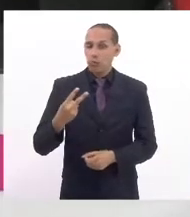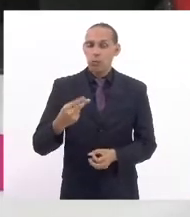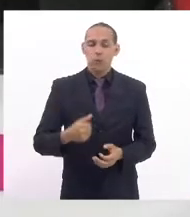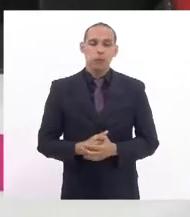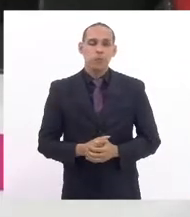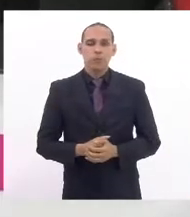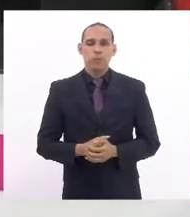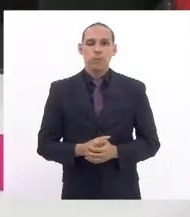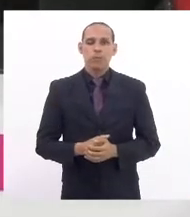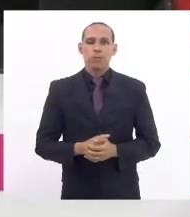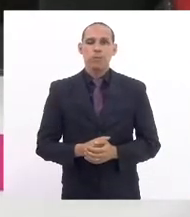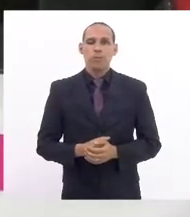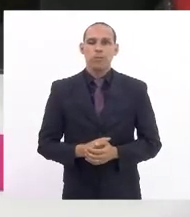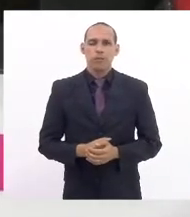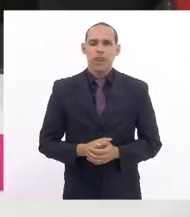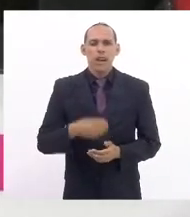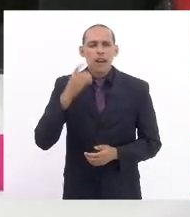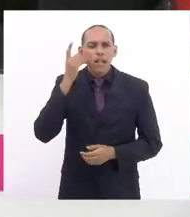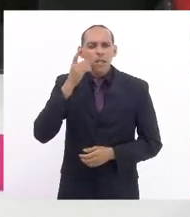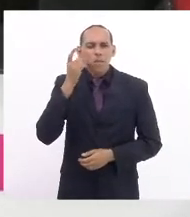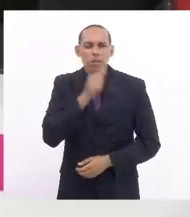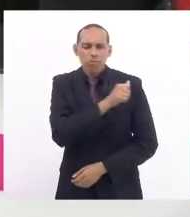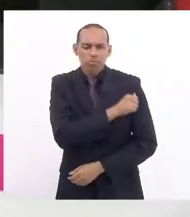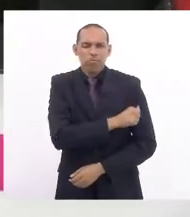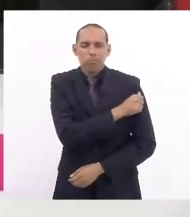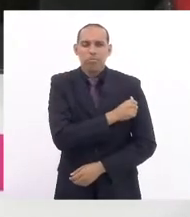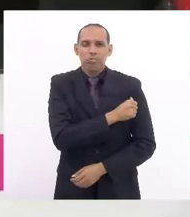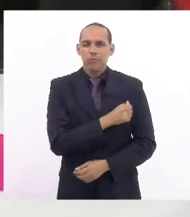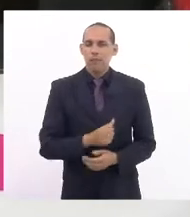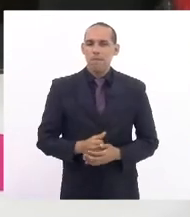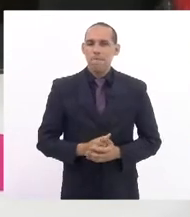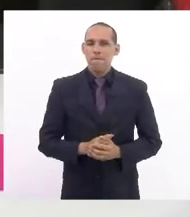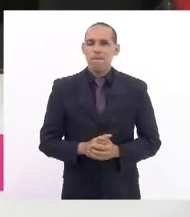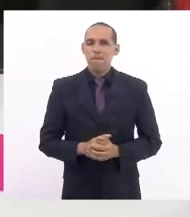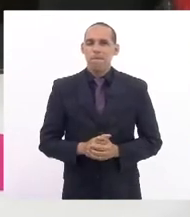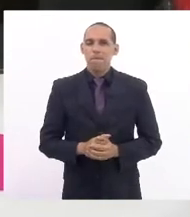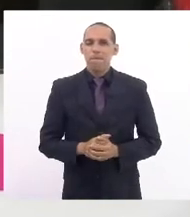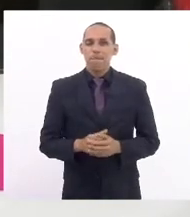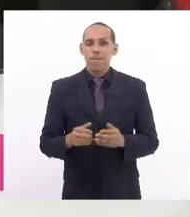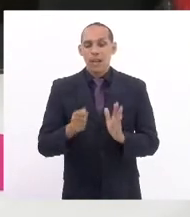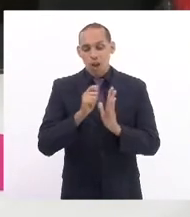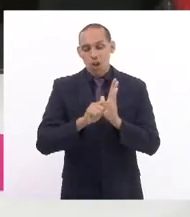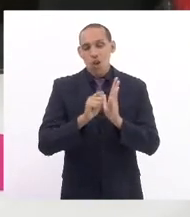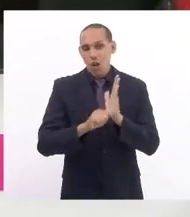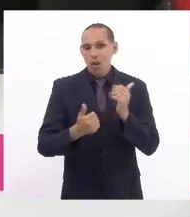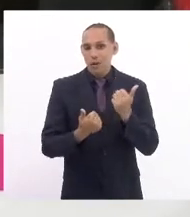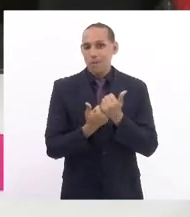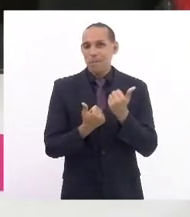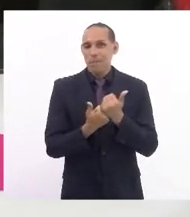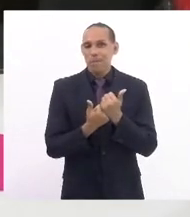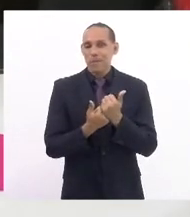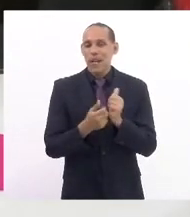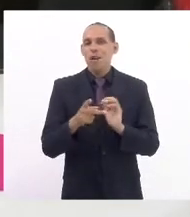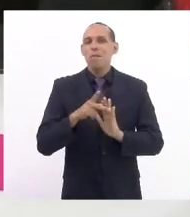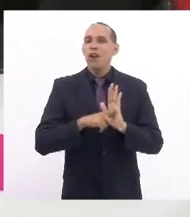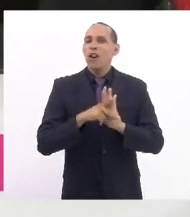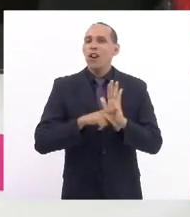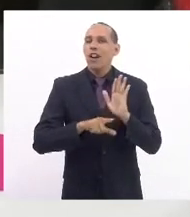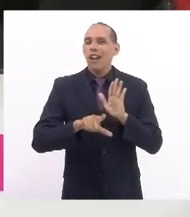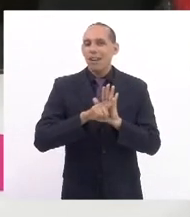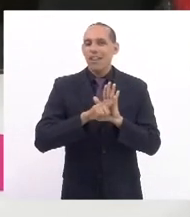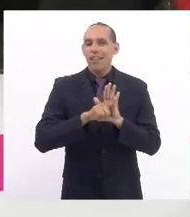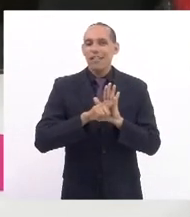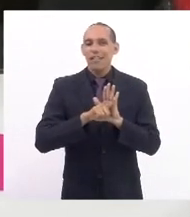A deputada enfermeira Rejane abre qual autoria no projeto de lei